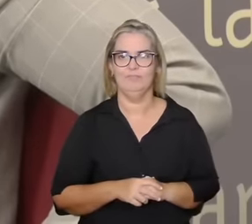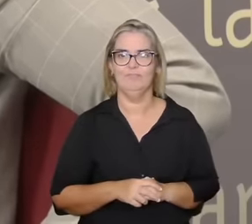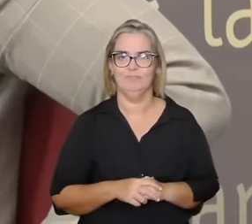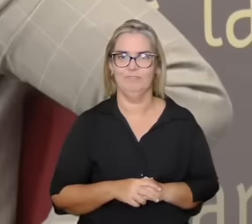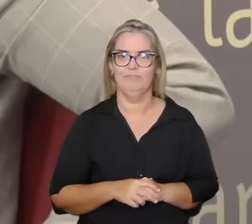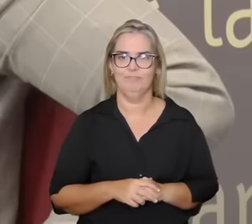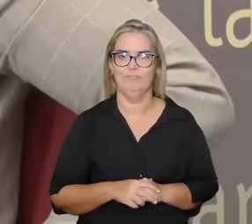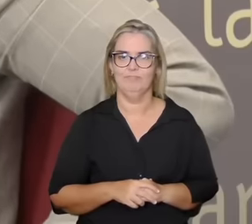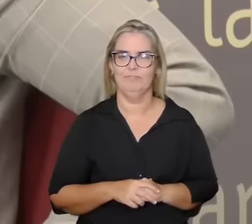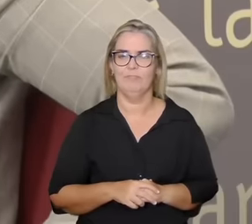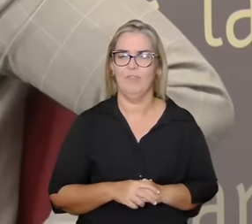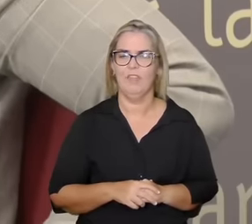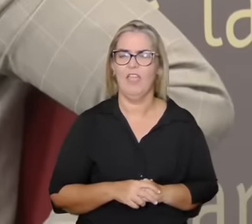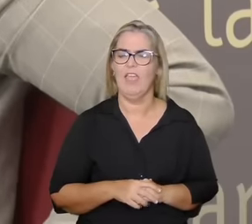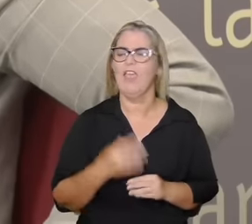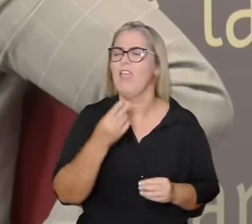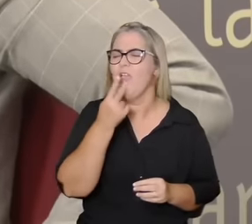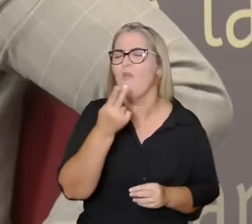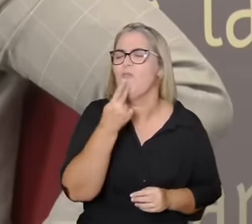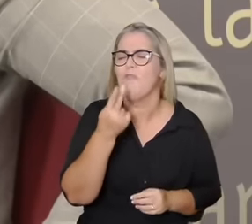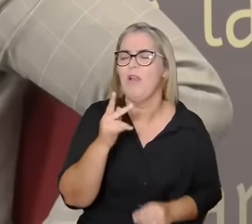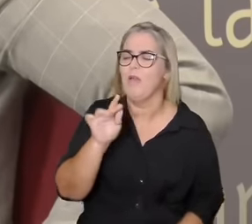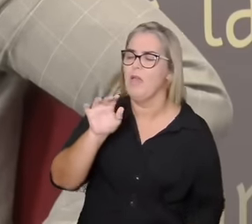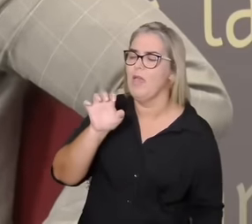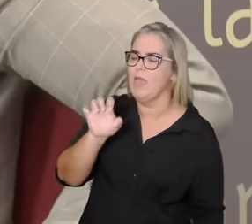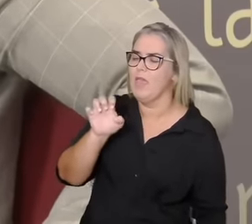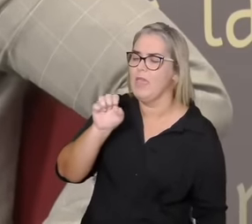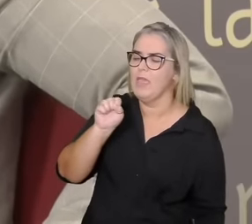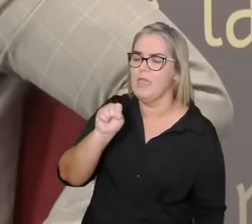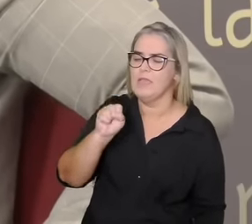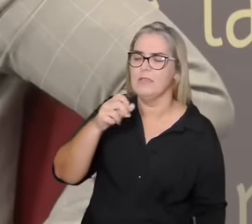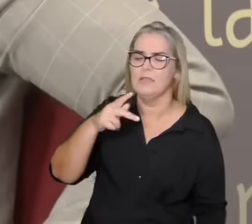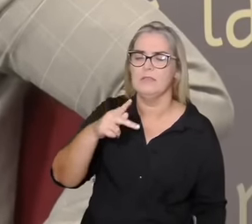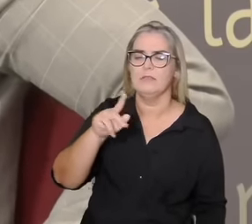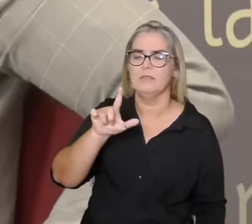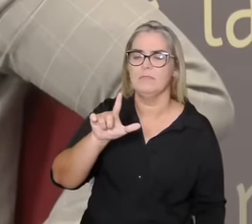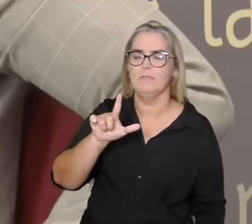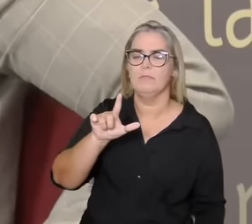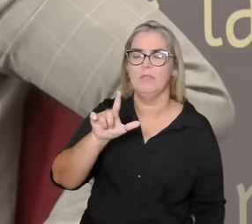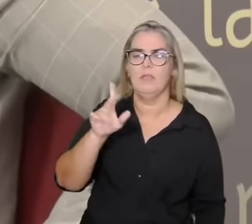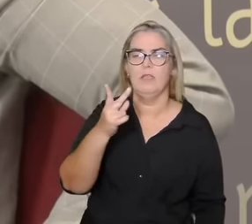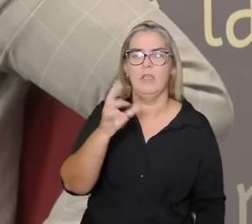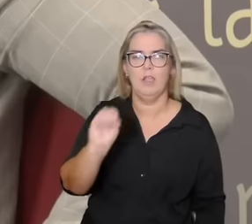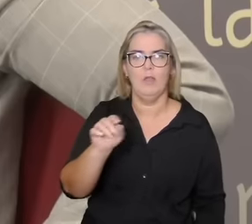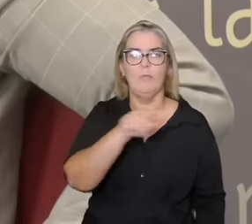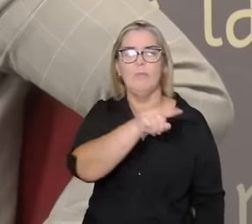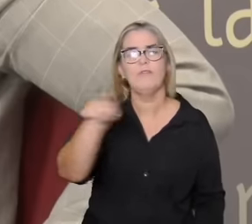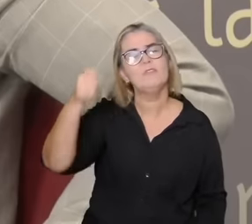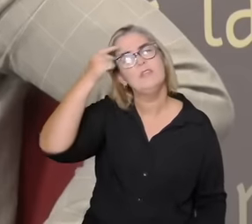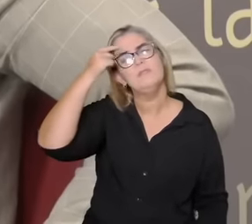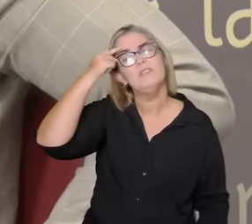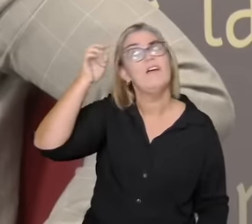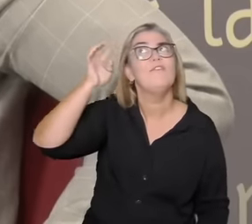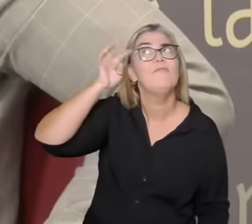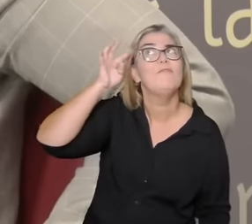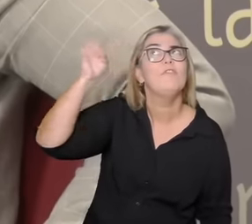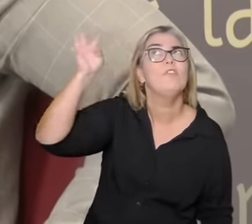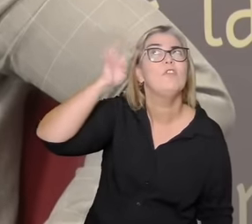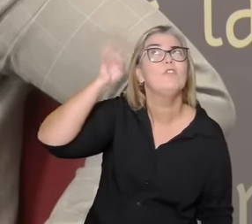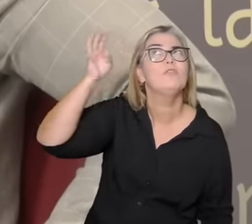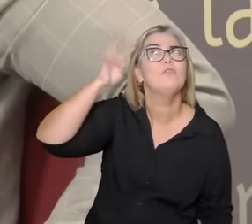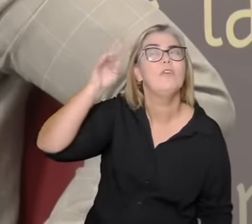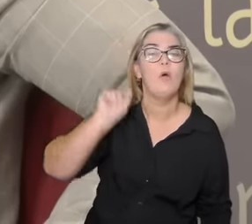mítico filosófico para a gente pensar justamente someta a nos